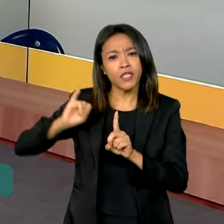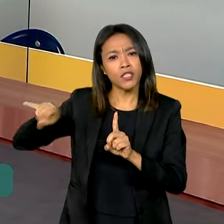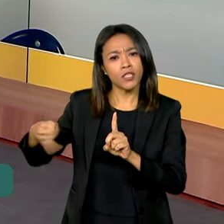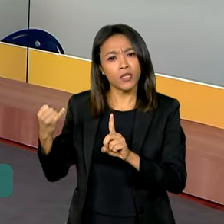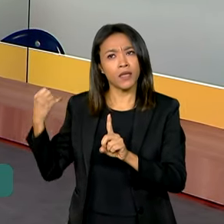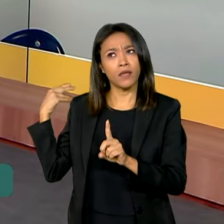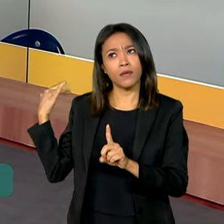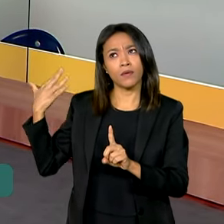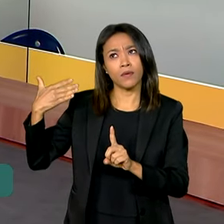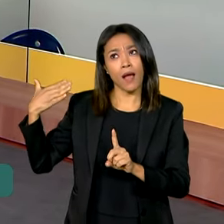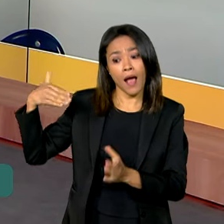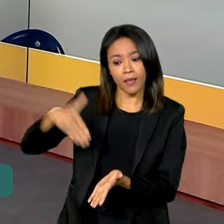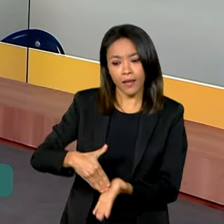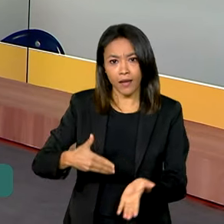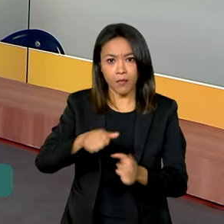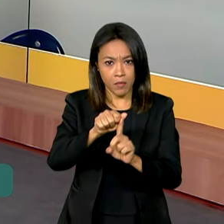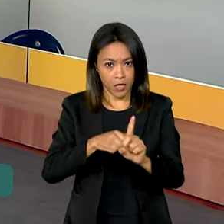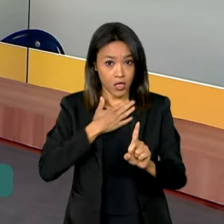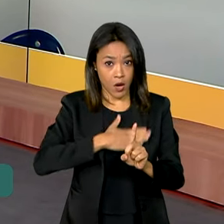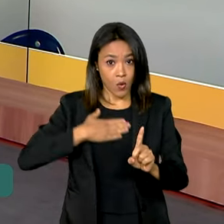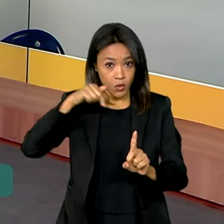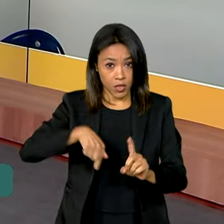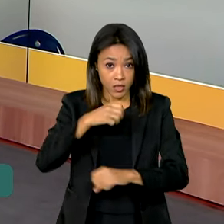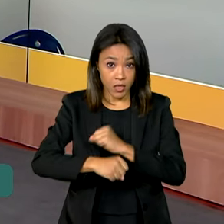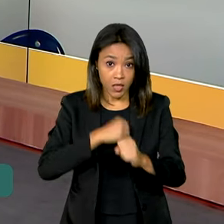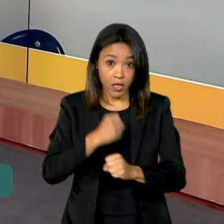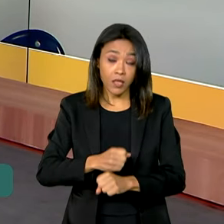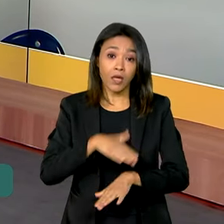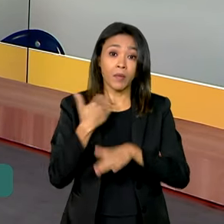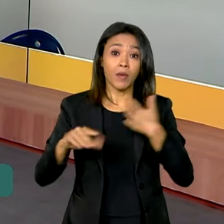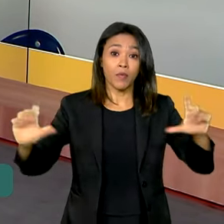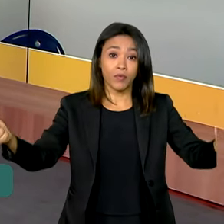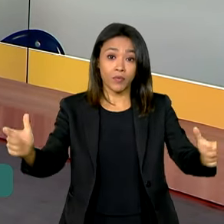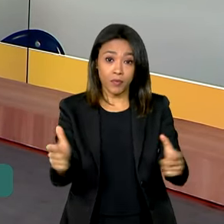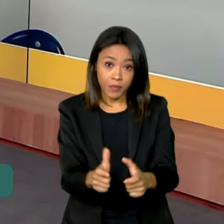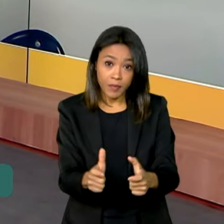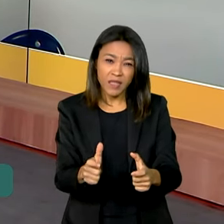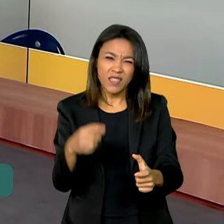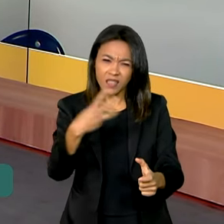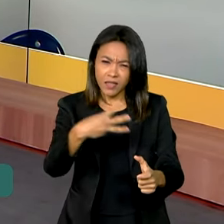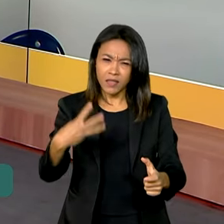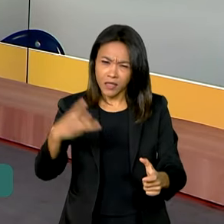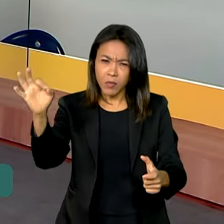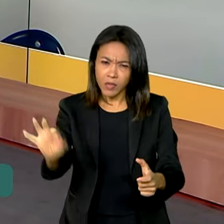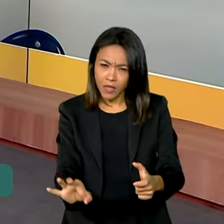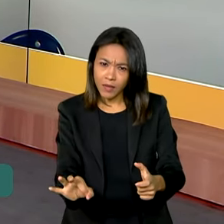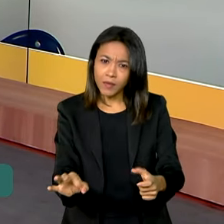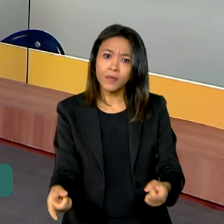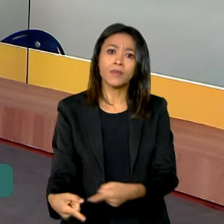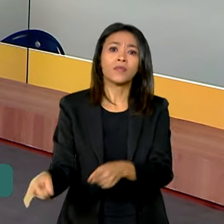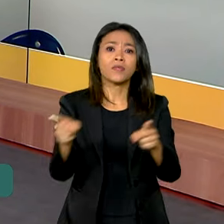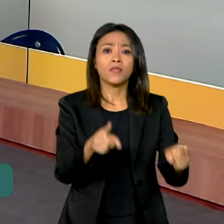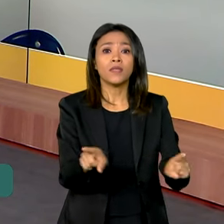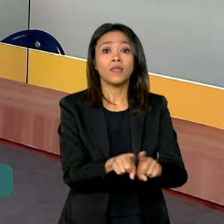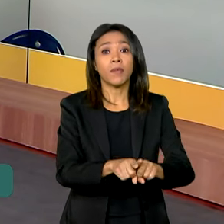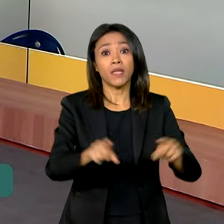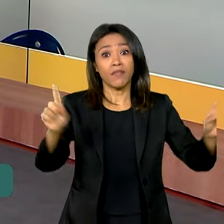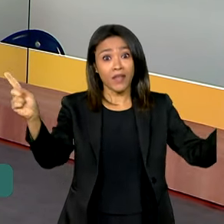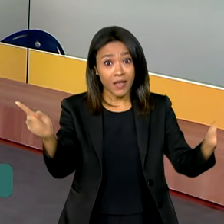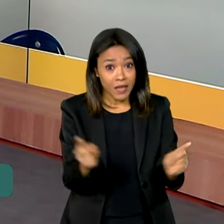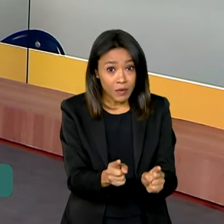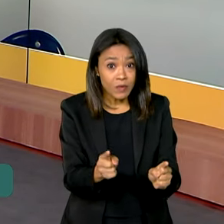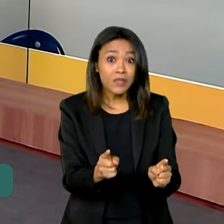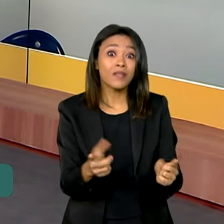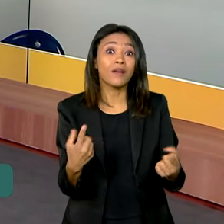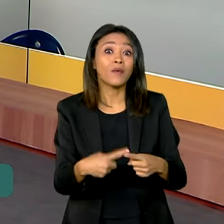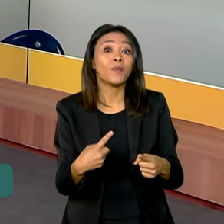até agosto deste ano, a mortalidade na terra indígena Yanomami caiu aí 36%, 33%, perdão, e também teve redução na desnutrição.